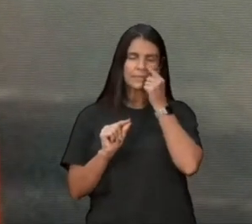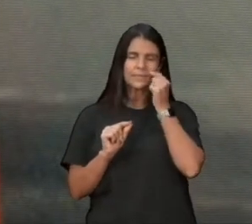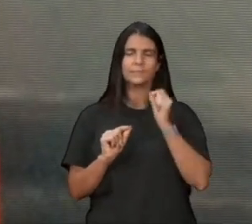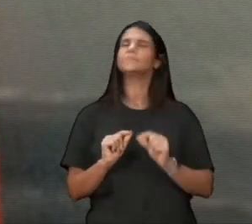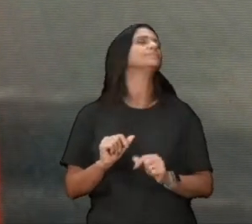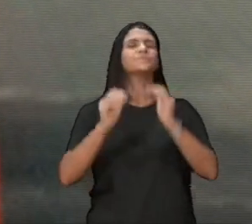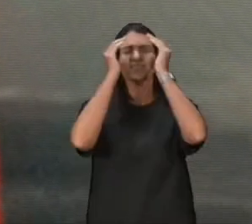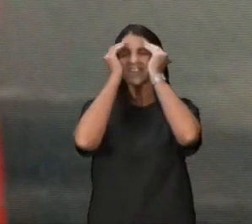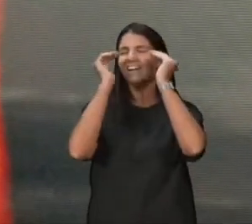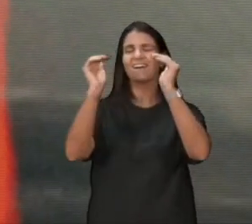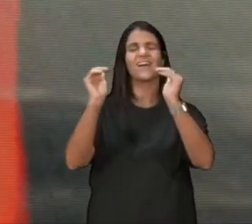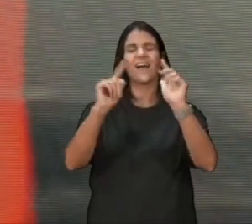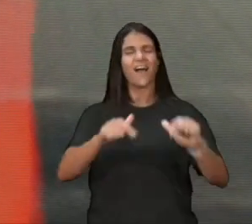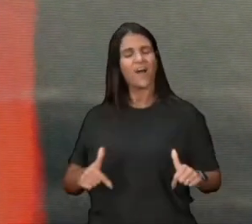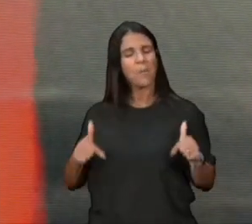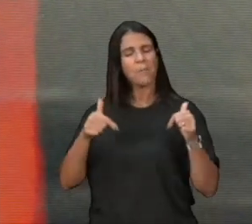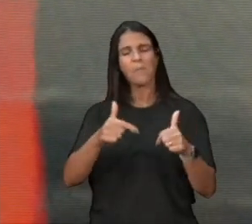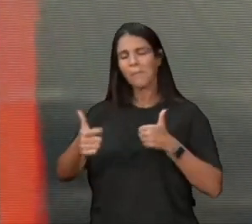papel de mulher, papel de homem,